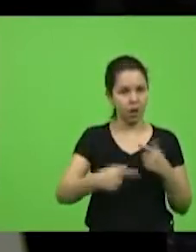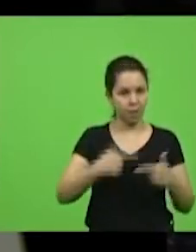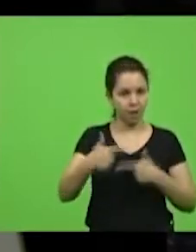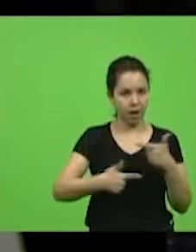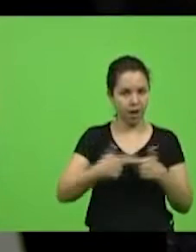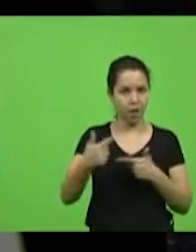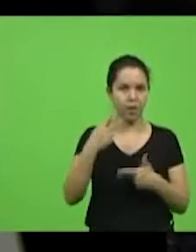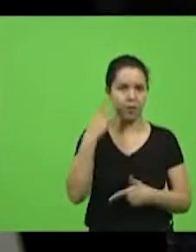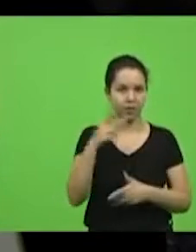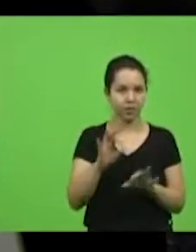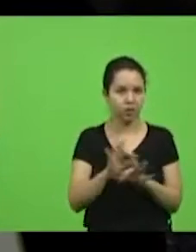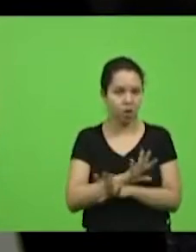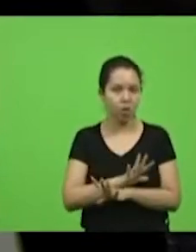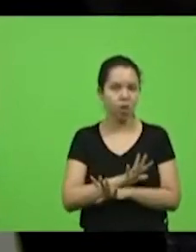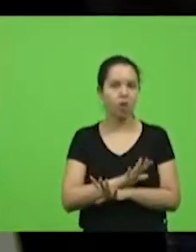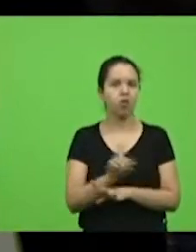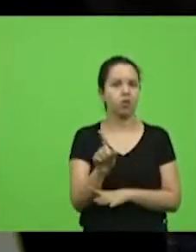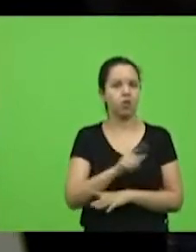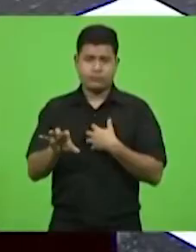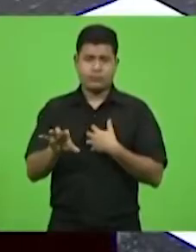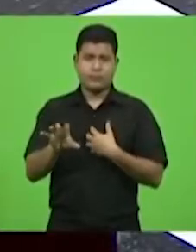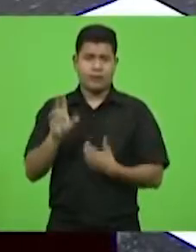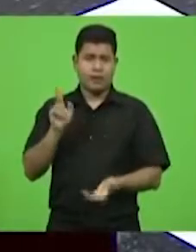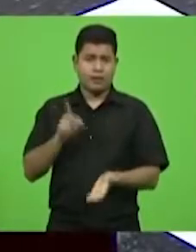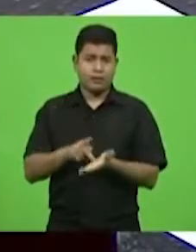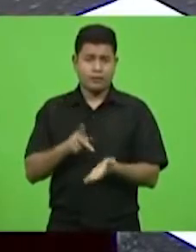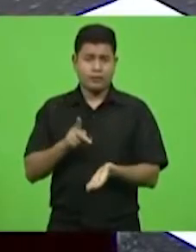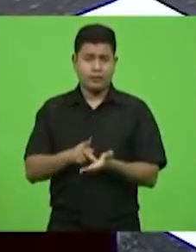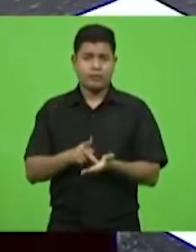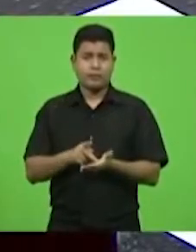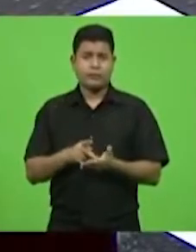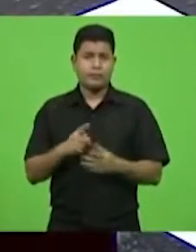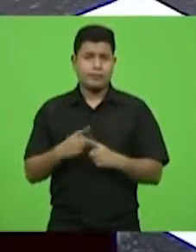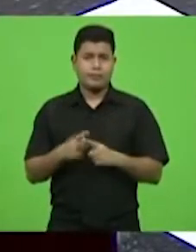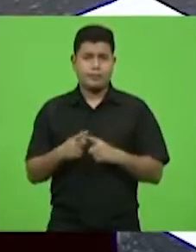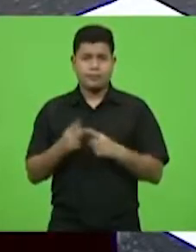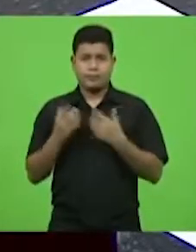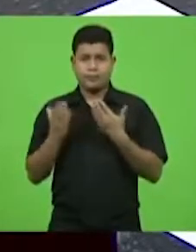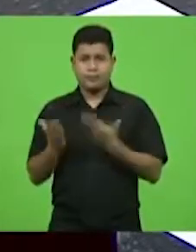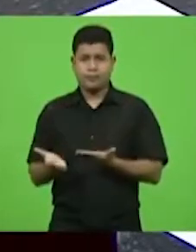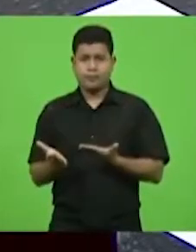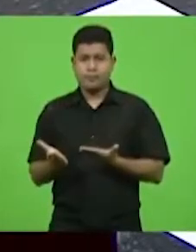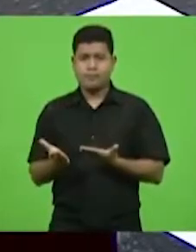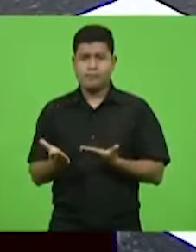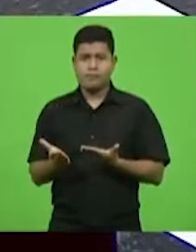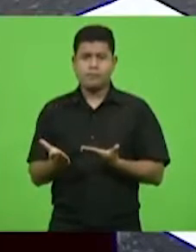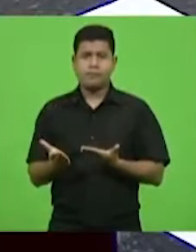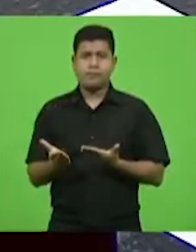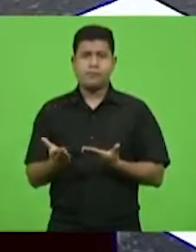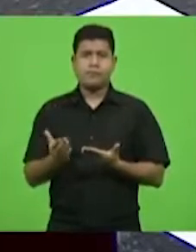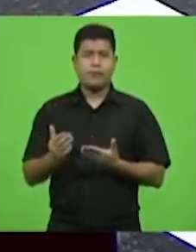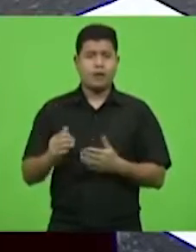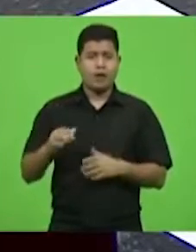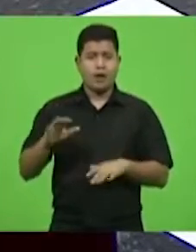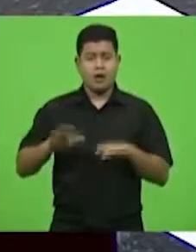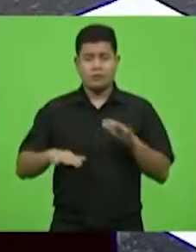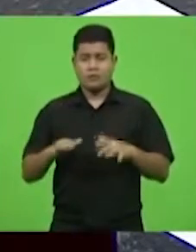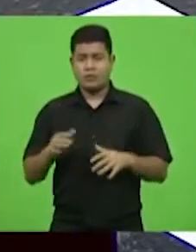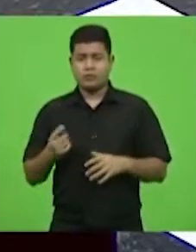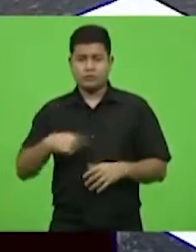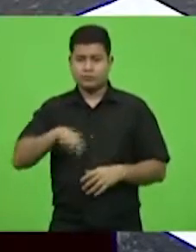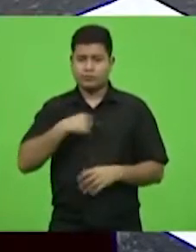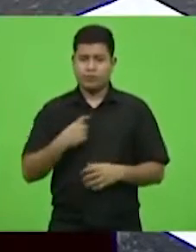como caráter, retidão e valores. Vossa Excelência, em que pese, como eu digo, uma ou outra vez possamos discordar,